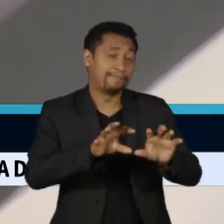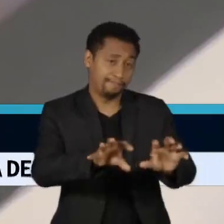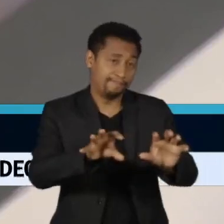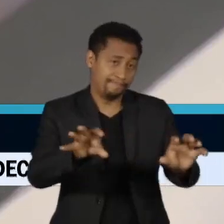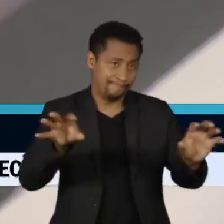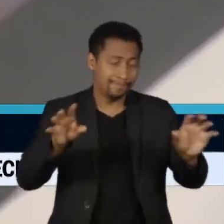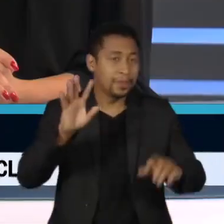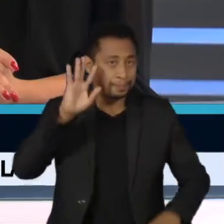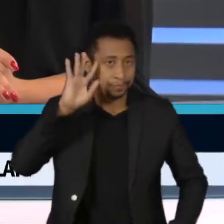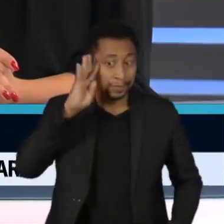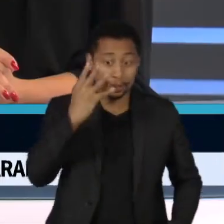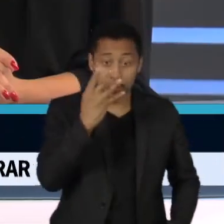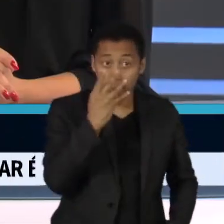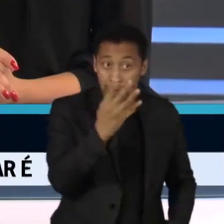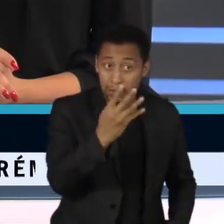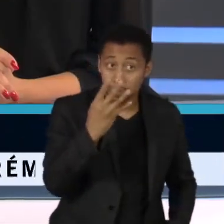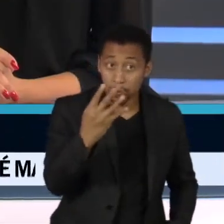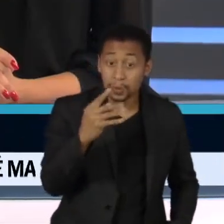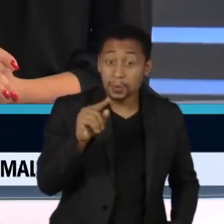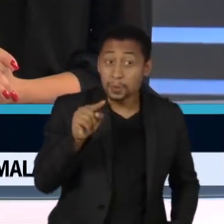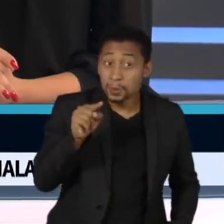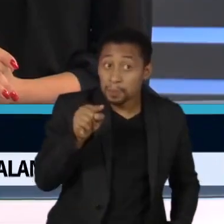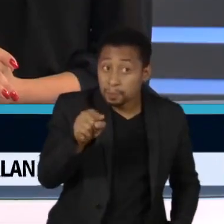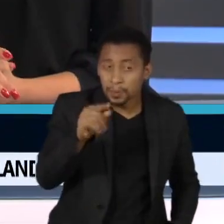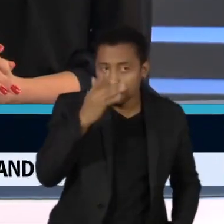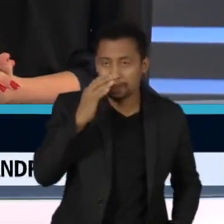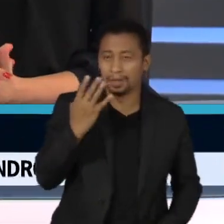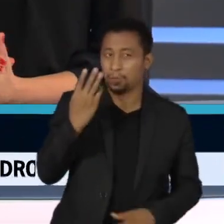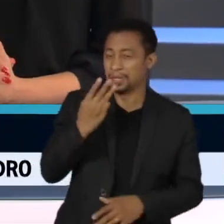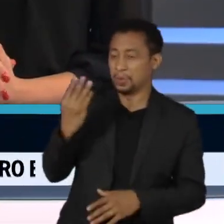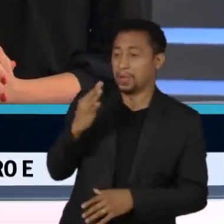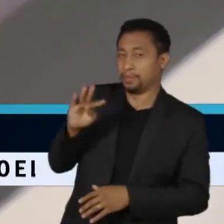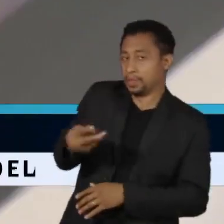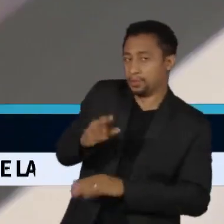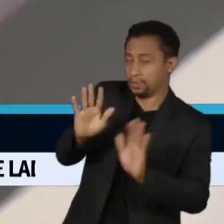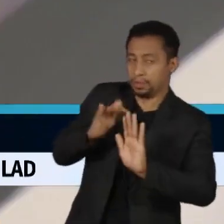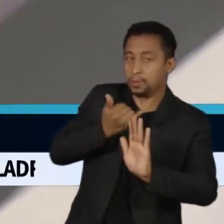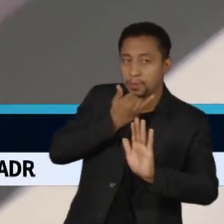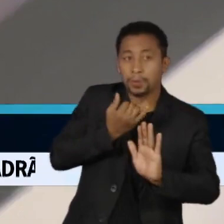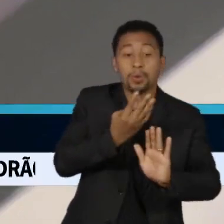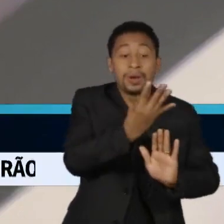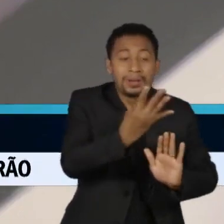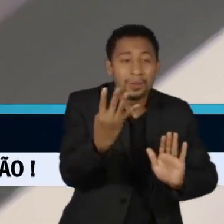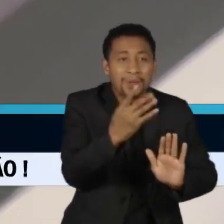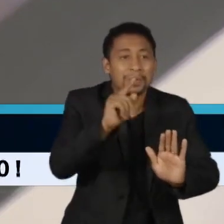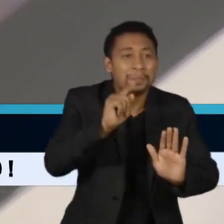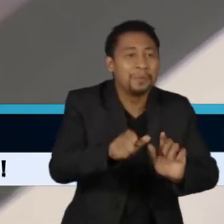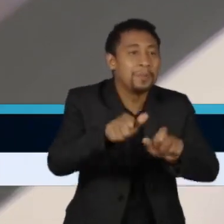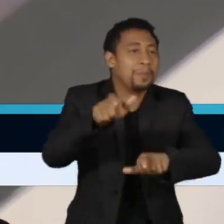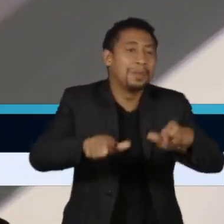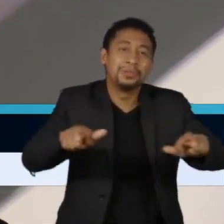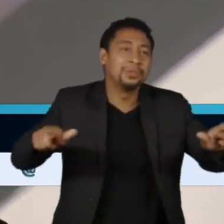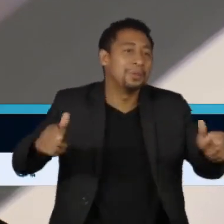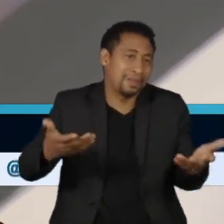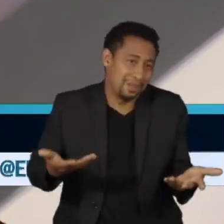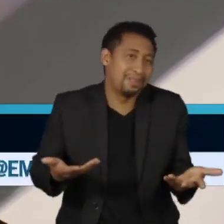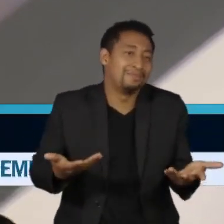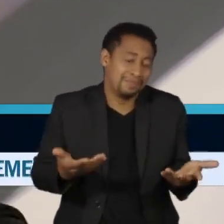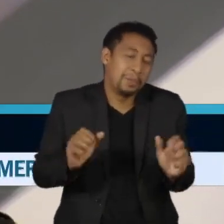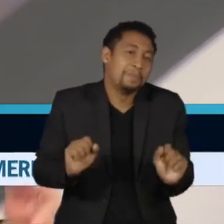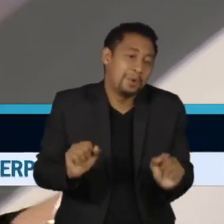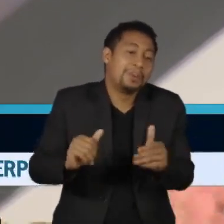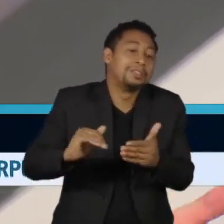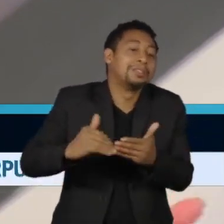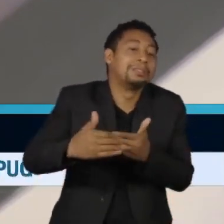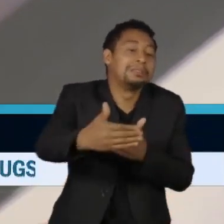falando de 44 mil pessoas diretamente impactadas, então são provavelmente 44 mil milhares